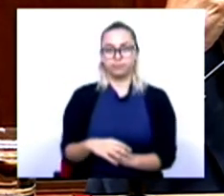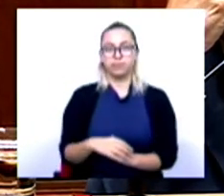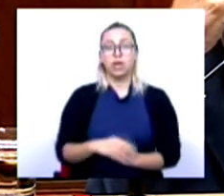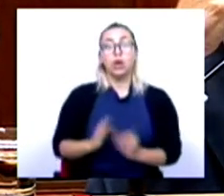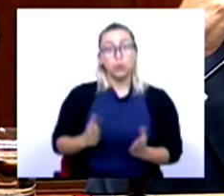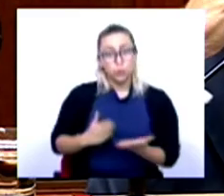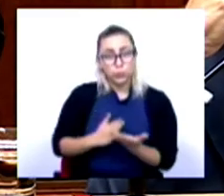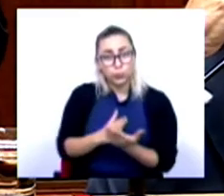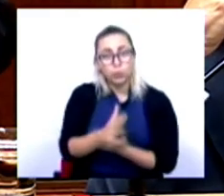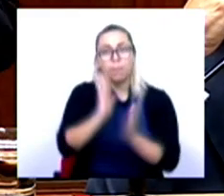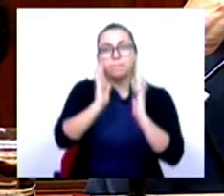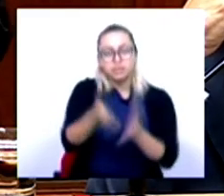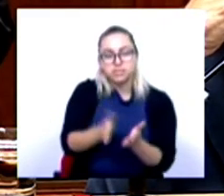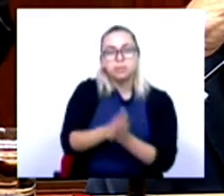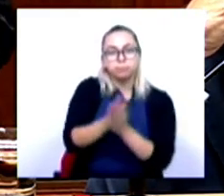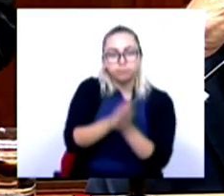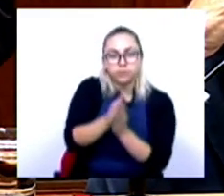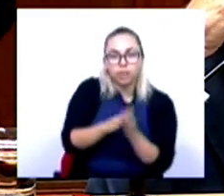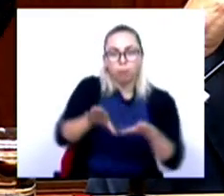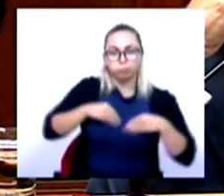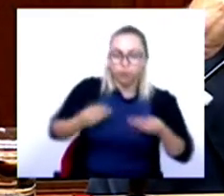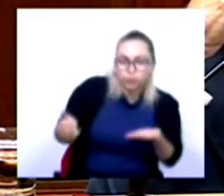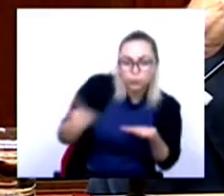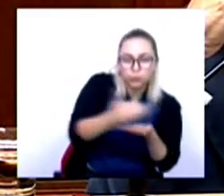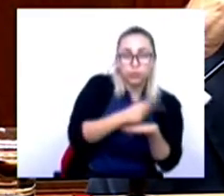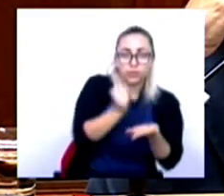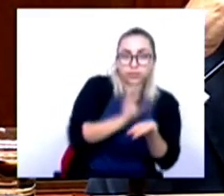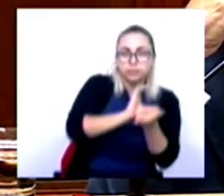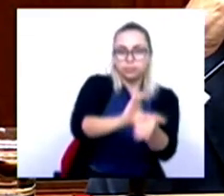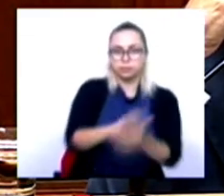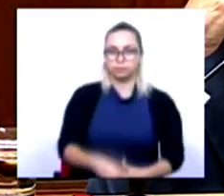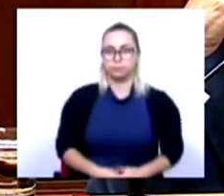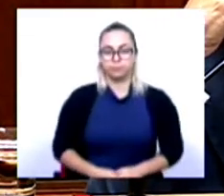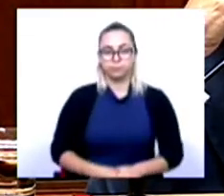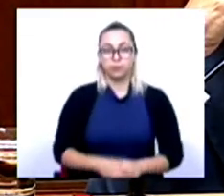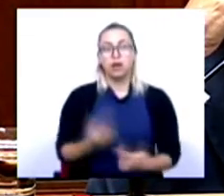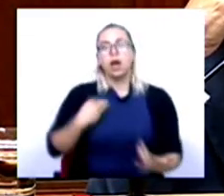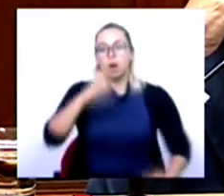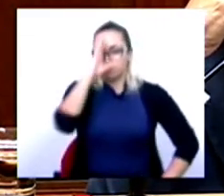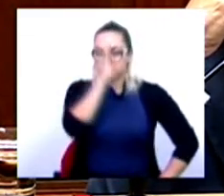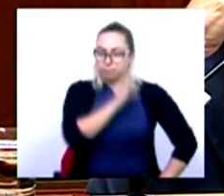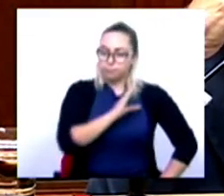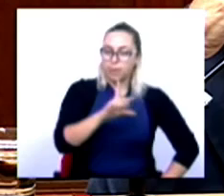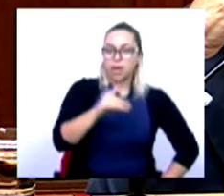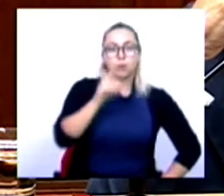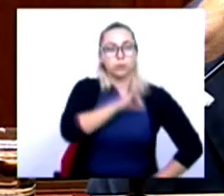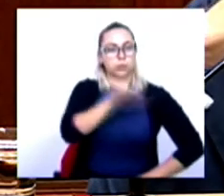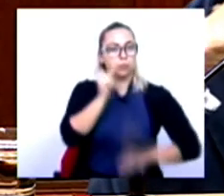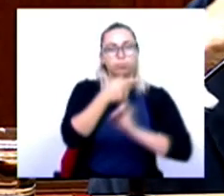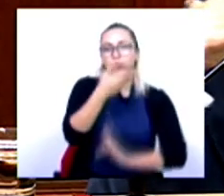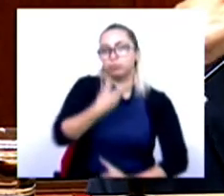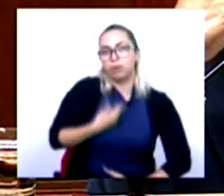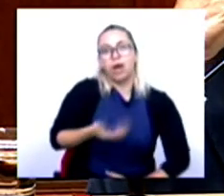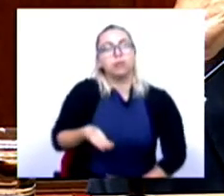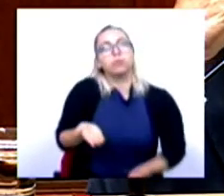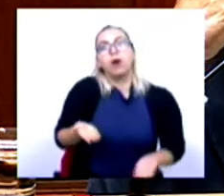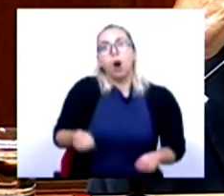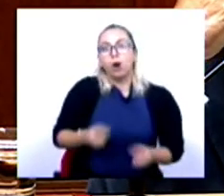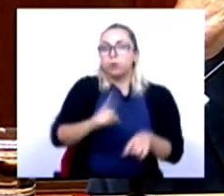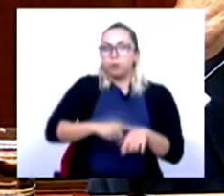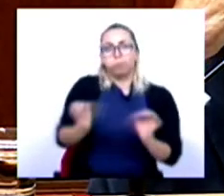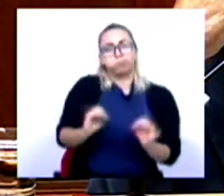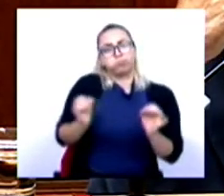ter que continuar a acarinhar o investimento. Eu sei que o Sr. Deputado ainda não teve a ocasião de ler com a devida atenção